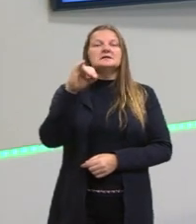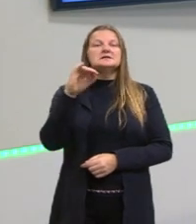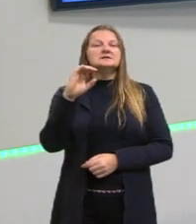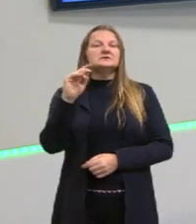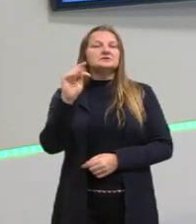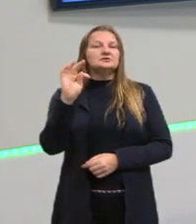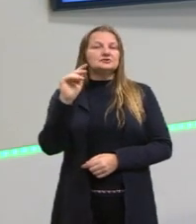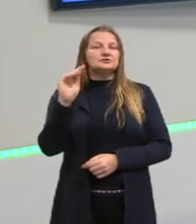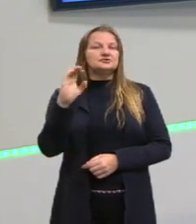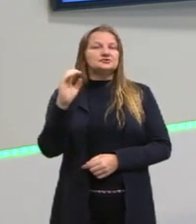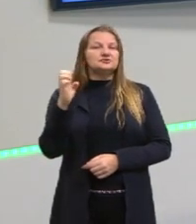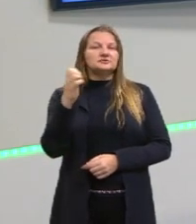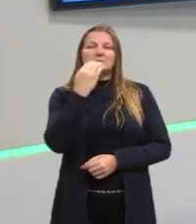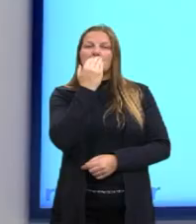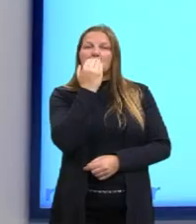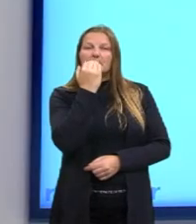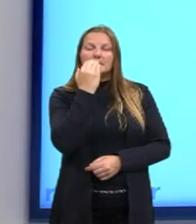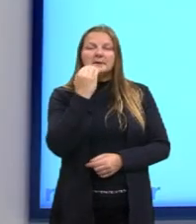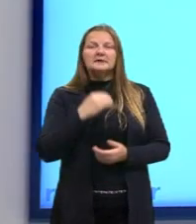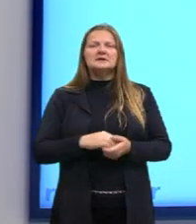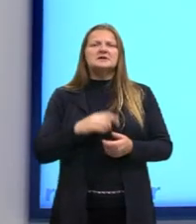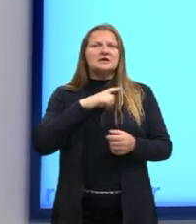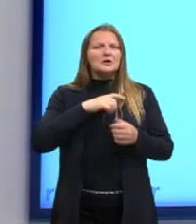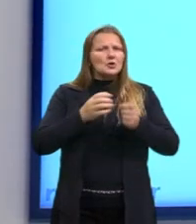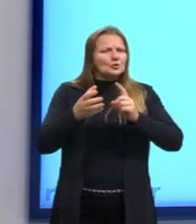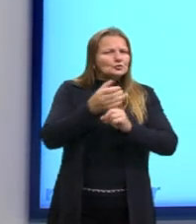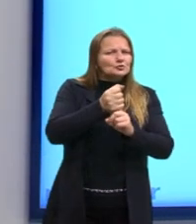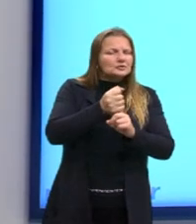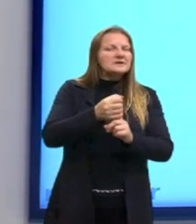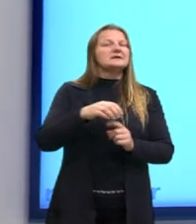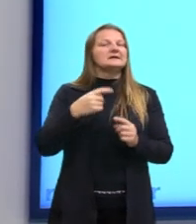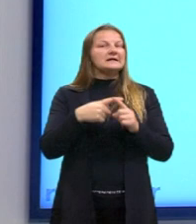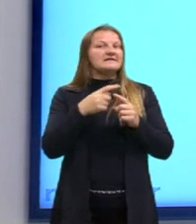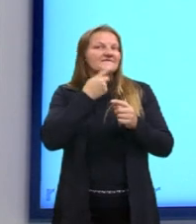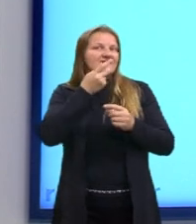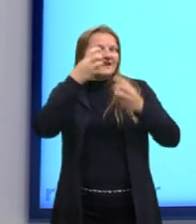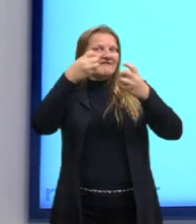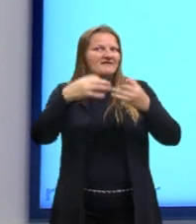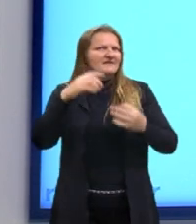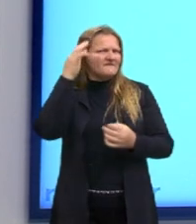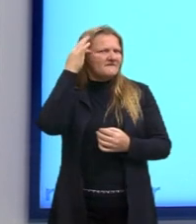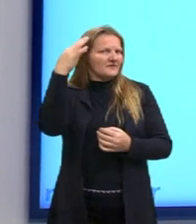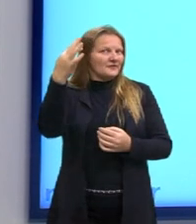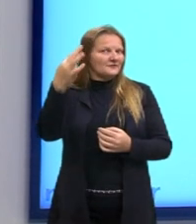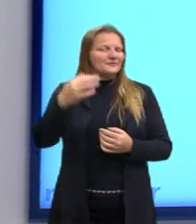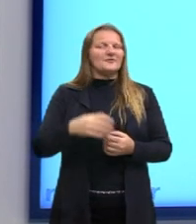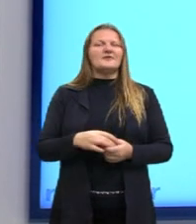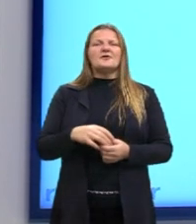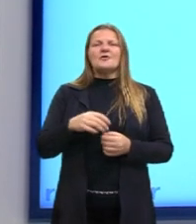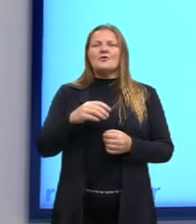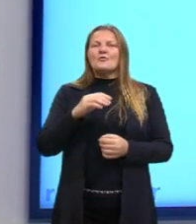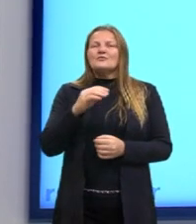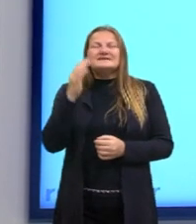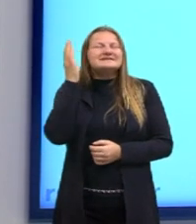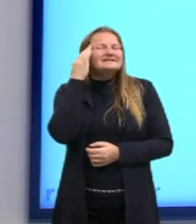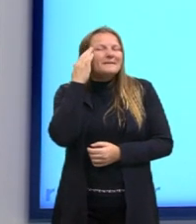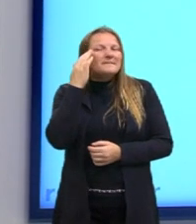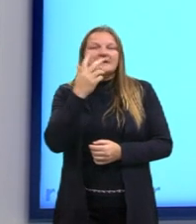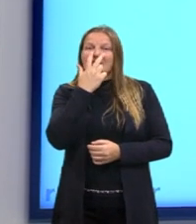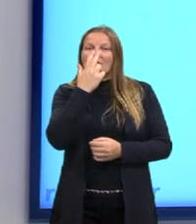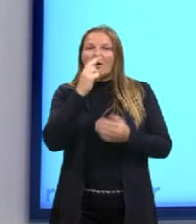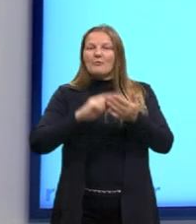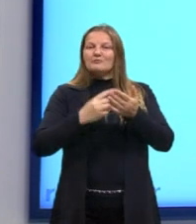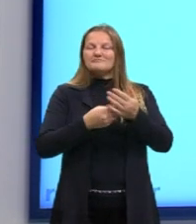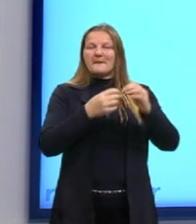dominação implica em poder, por isso saber é poder, vários filósofos se repetem, se reportam a isso, saber é poder,